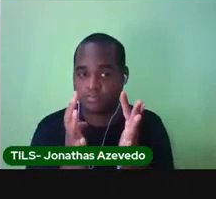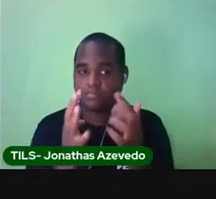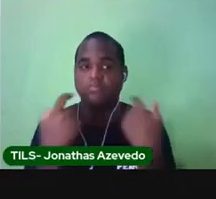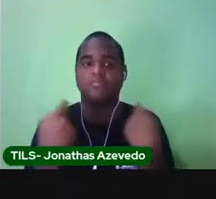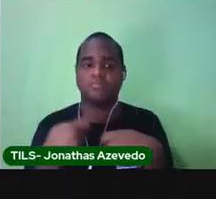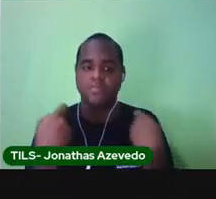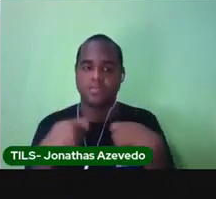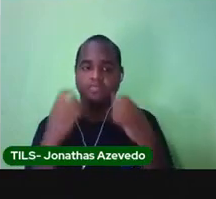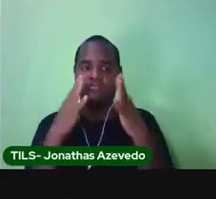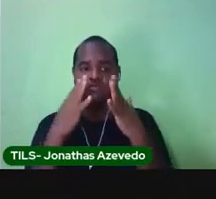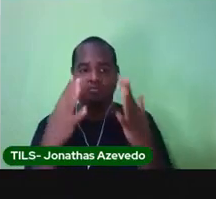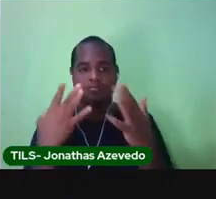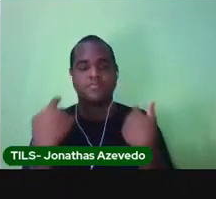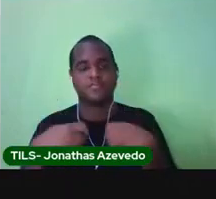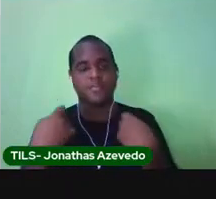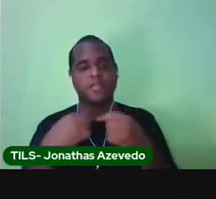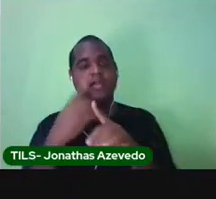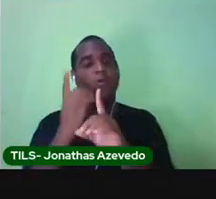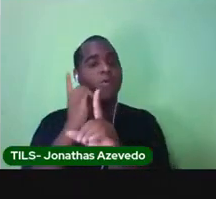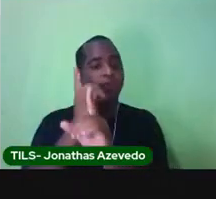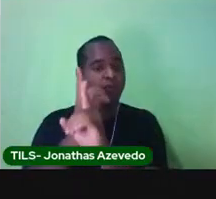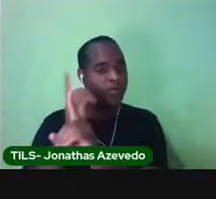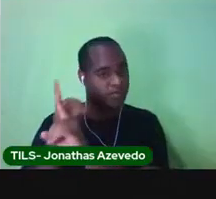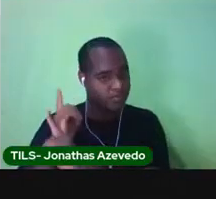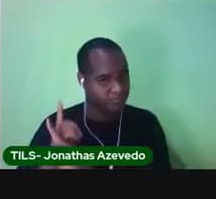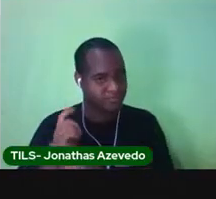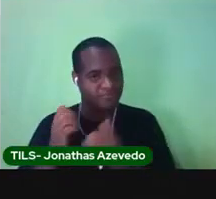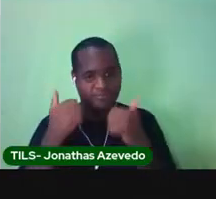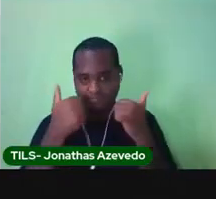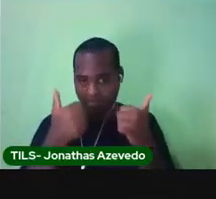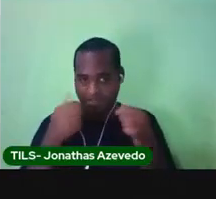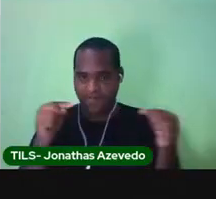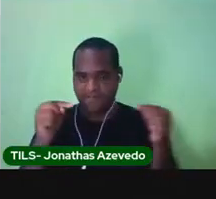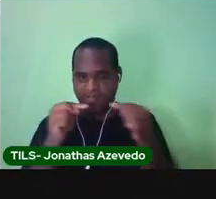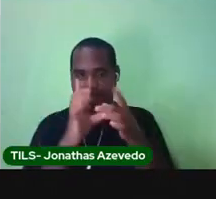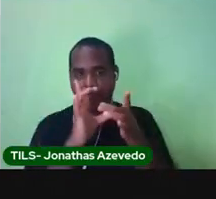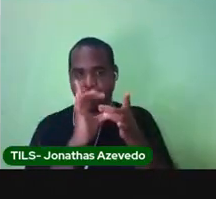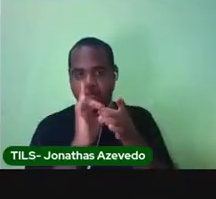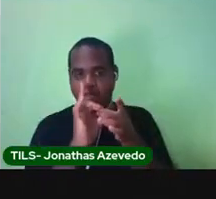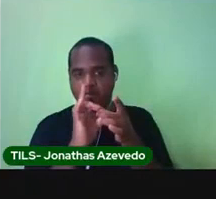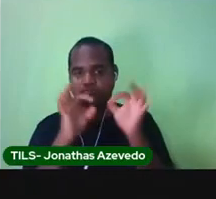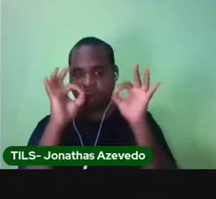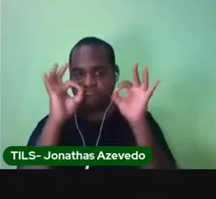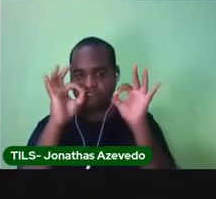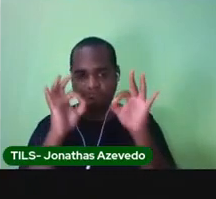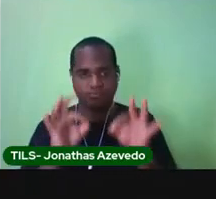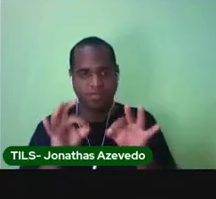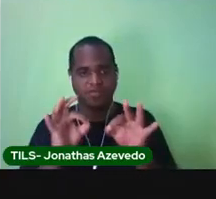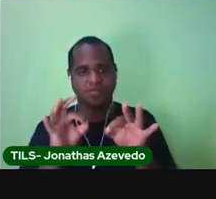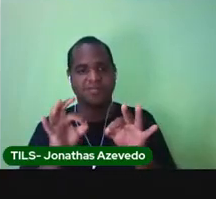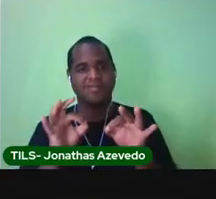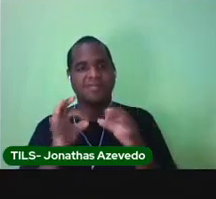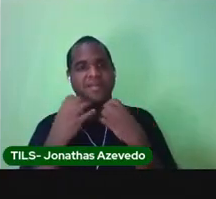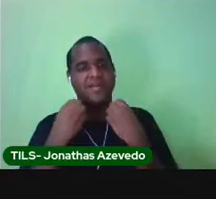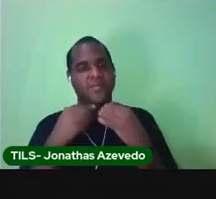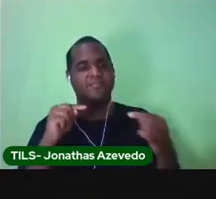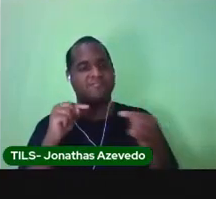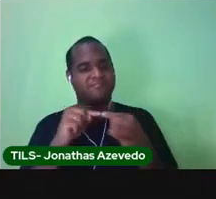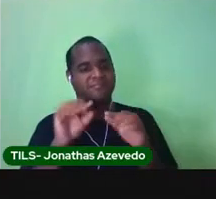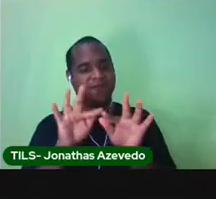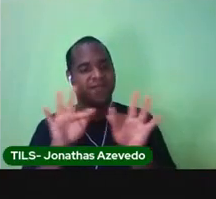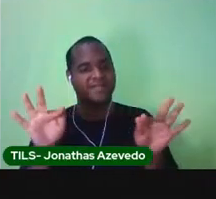atenção que você vai encontrar a palavrinha que encaixa perfeitamente na frase.